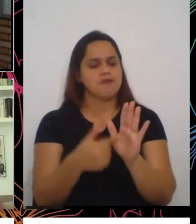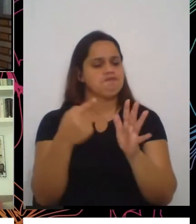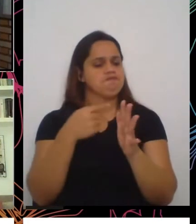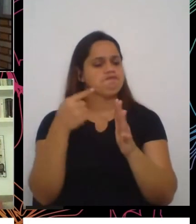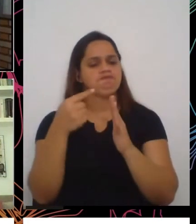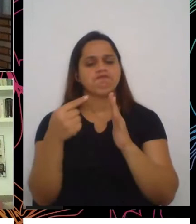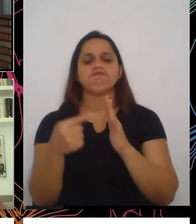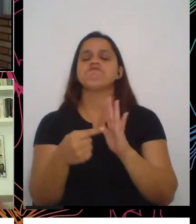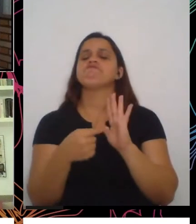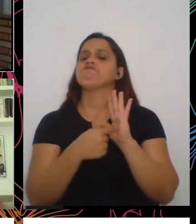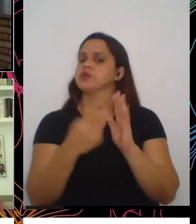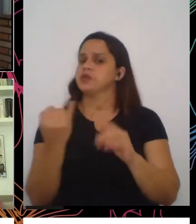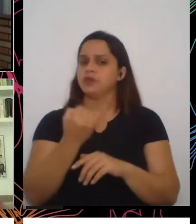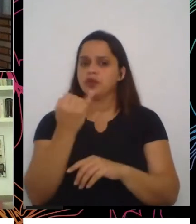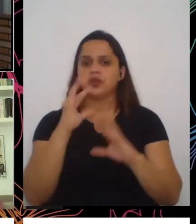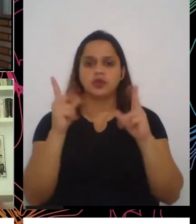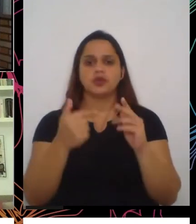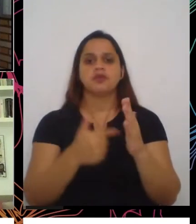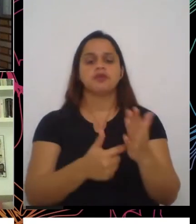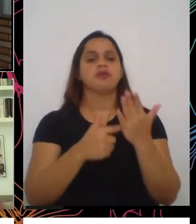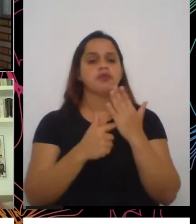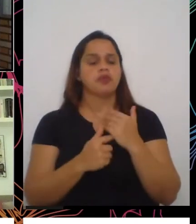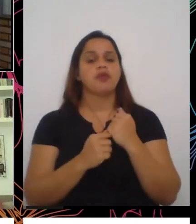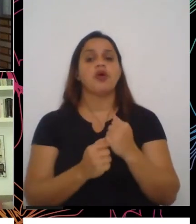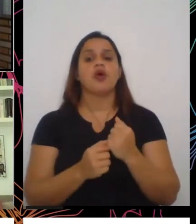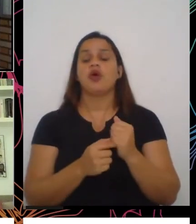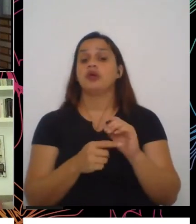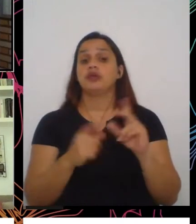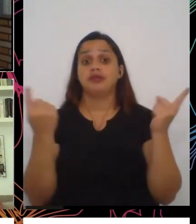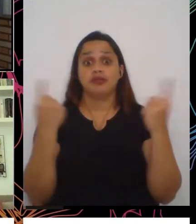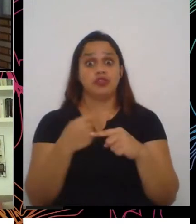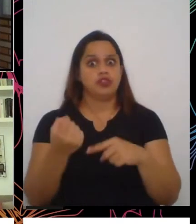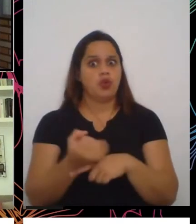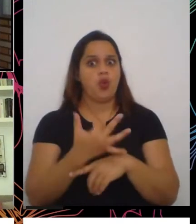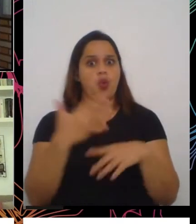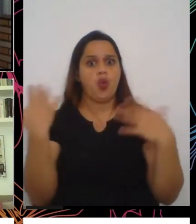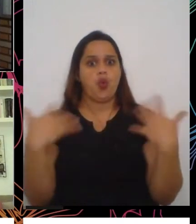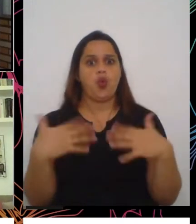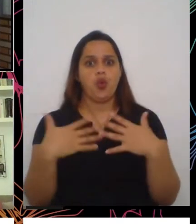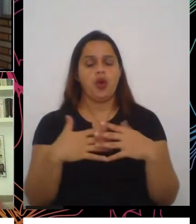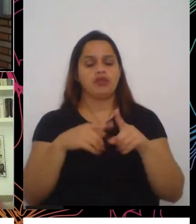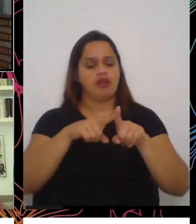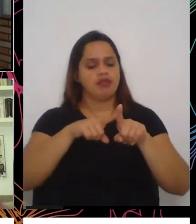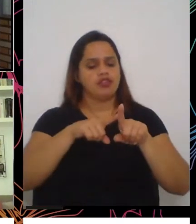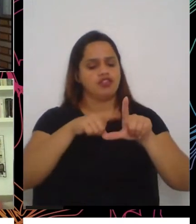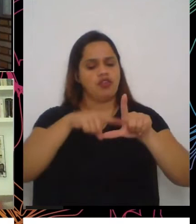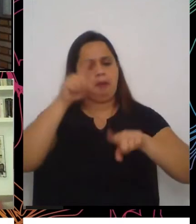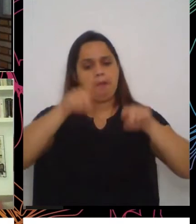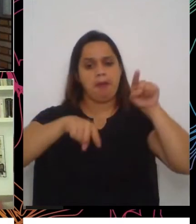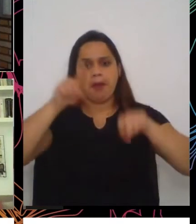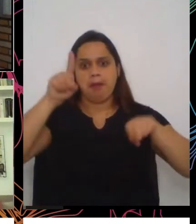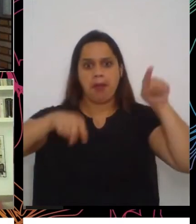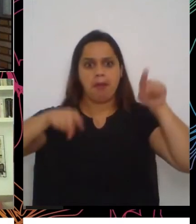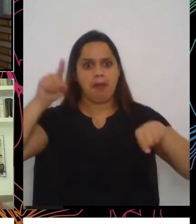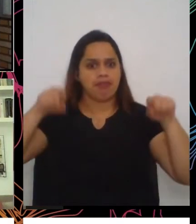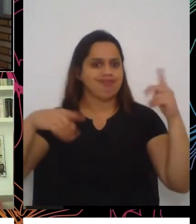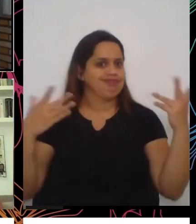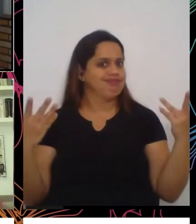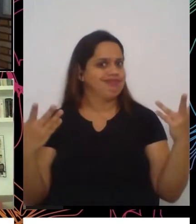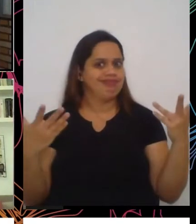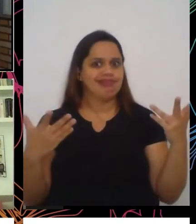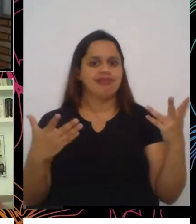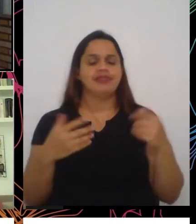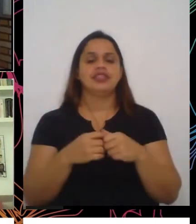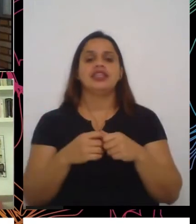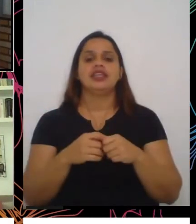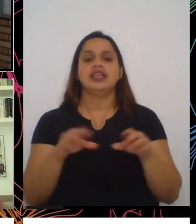que você nos traz, quantos desafios, quantas discrepâncias, e sobre esse ponto eu